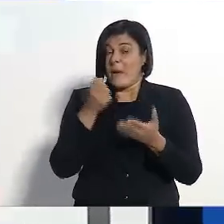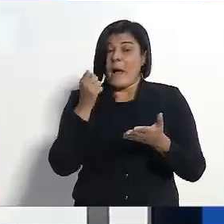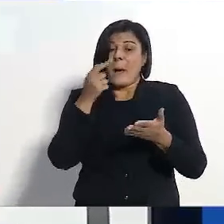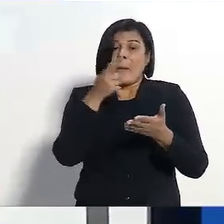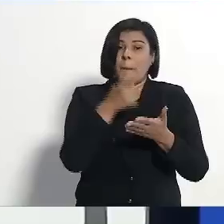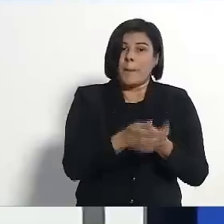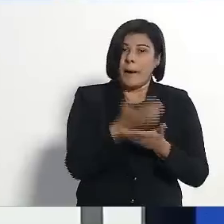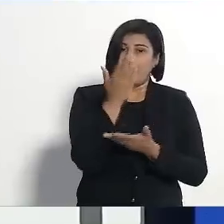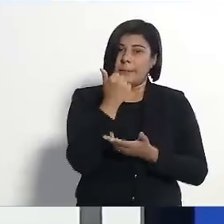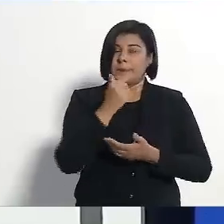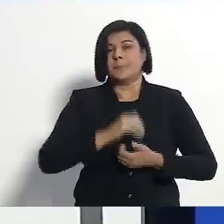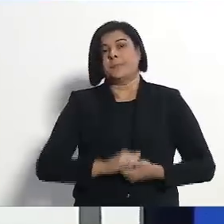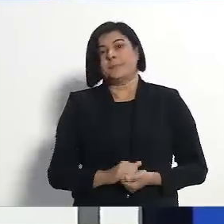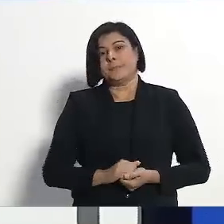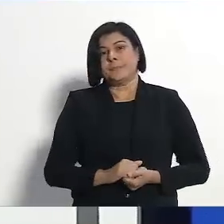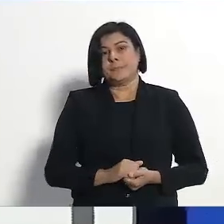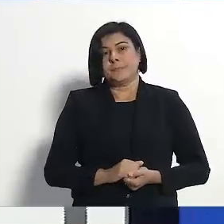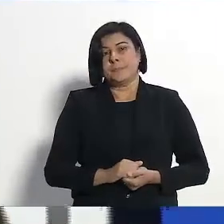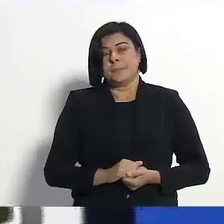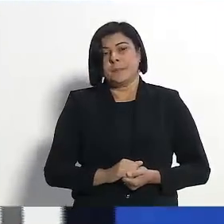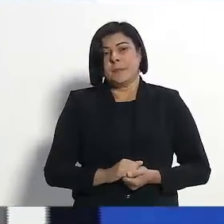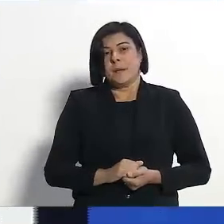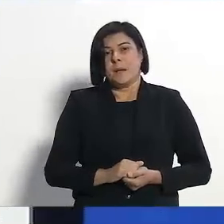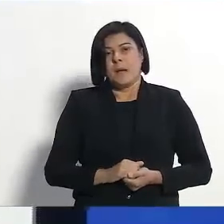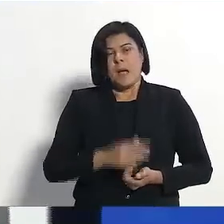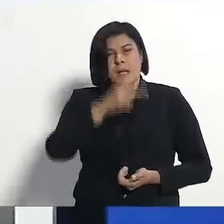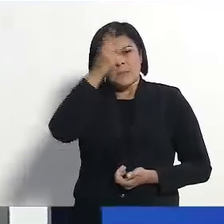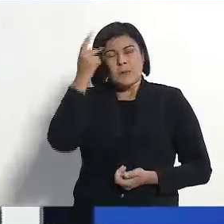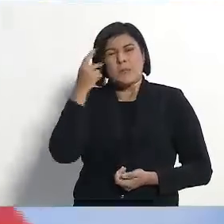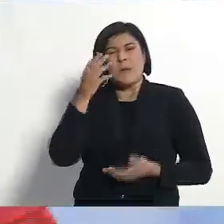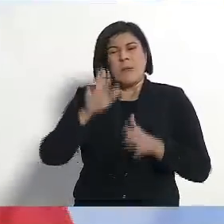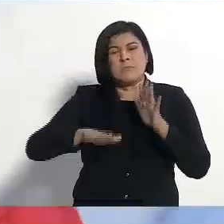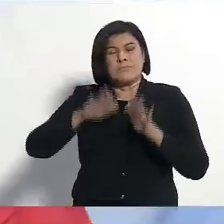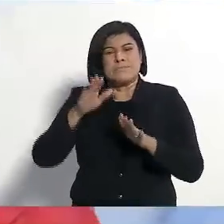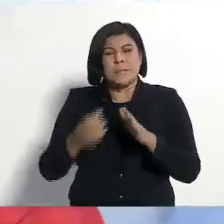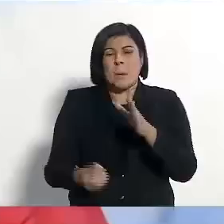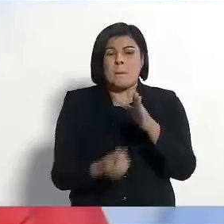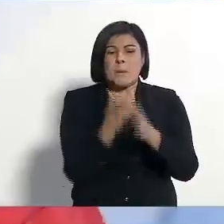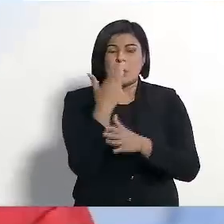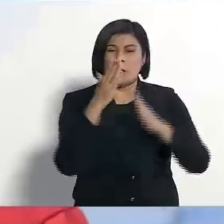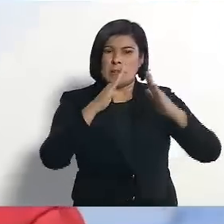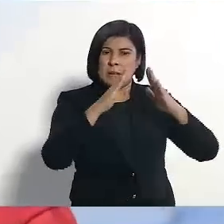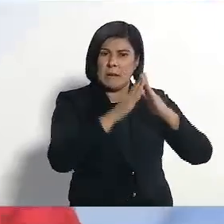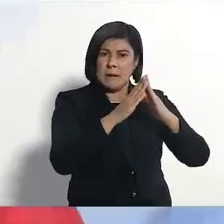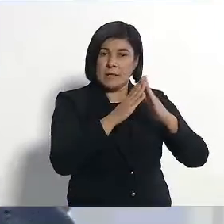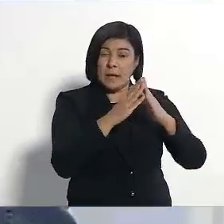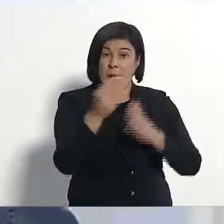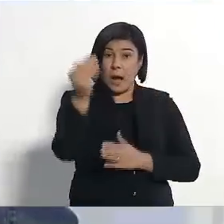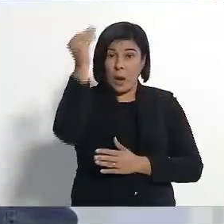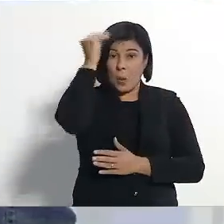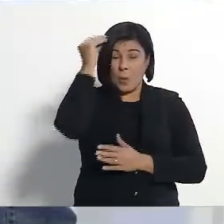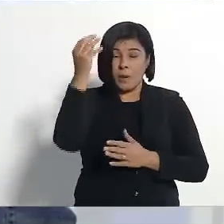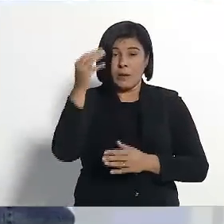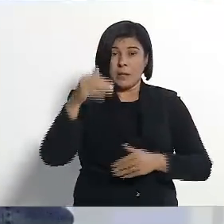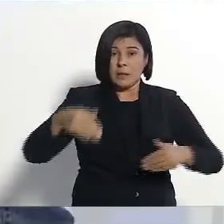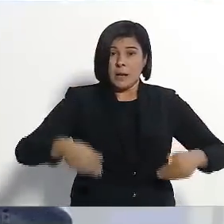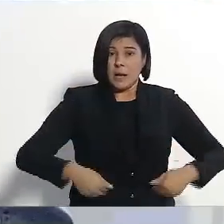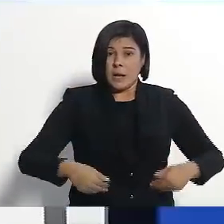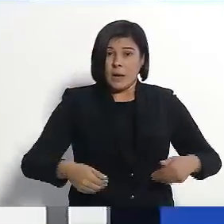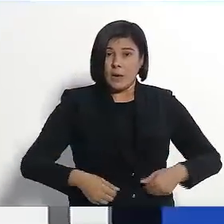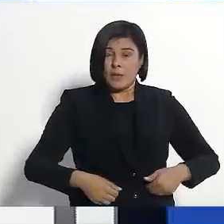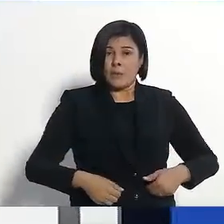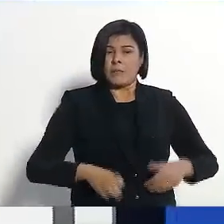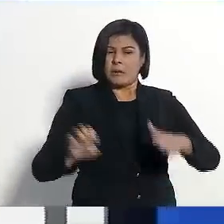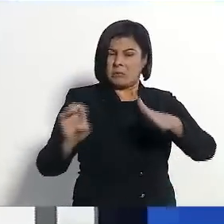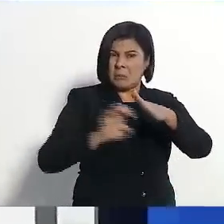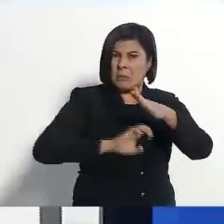alimento? Nem todo mundo tem condição de produzir no quintal da sua casa. A culpa da fome no estado do Piauí não é do produtor, não é